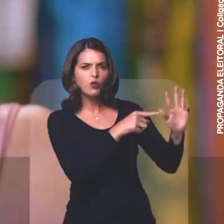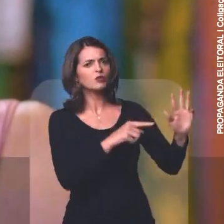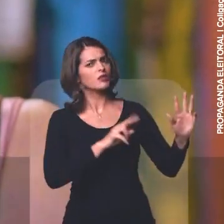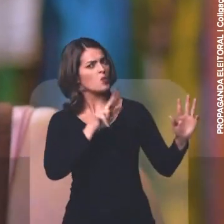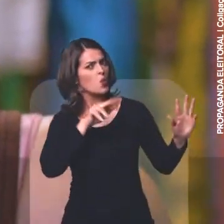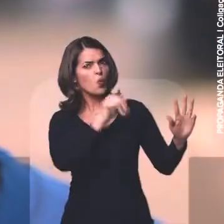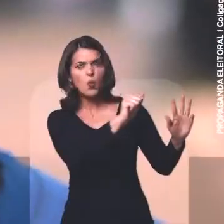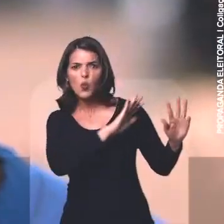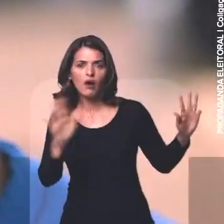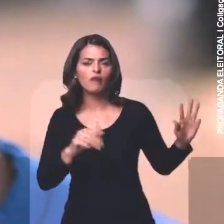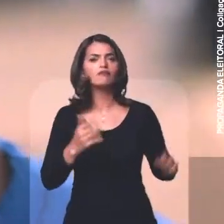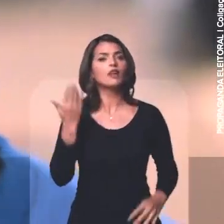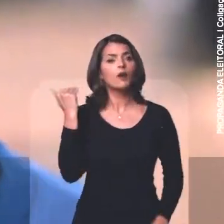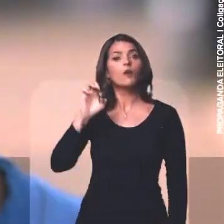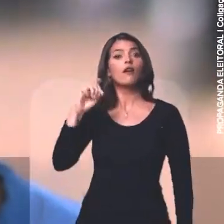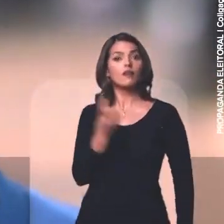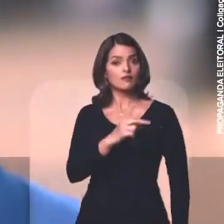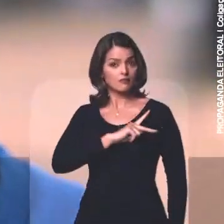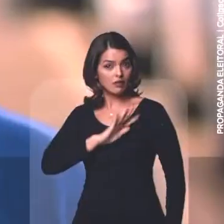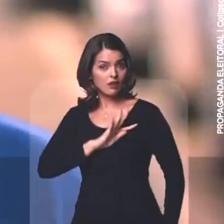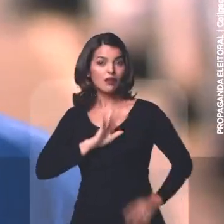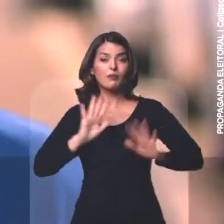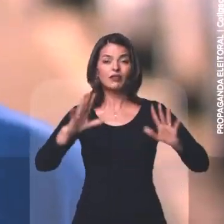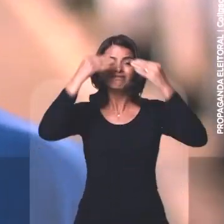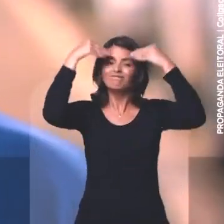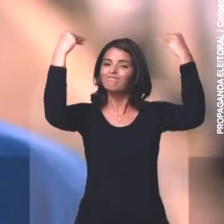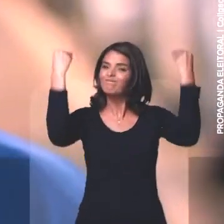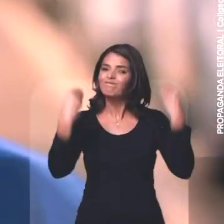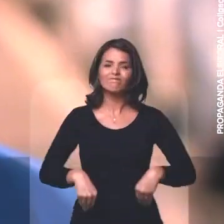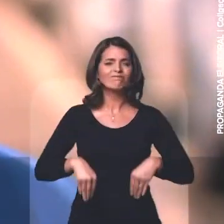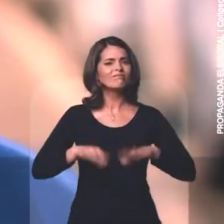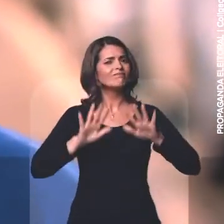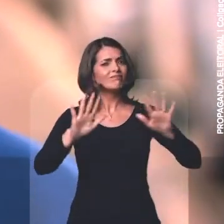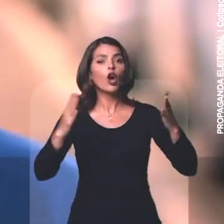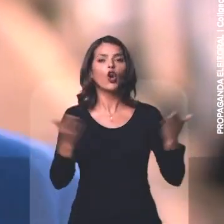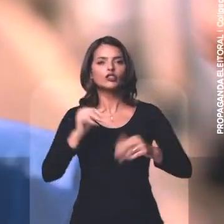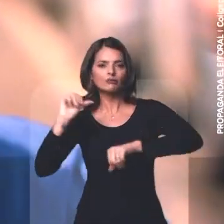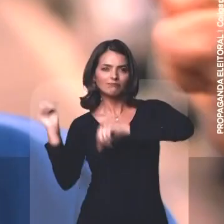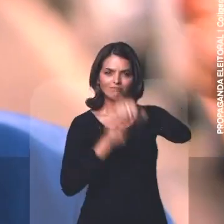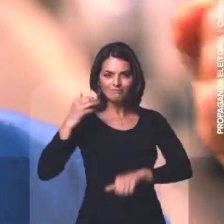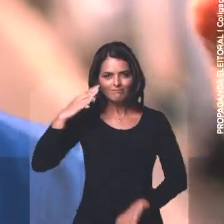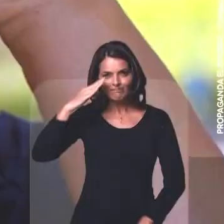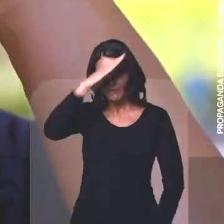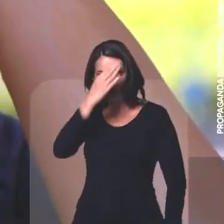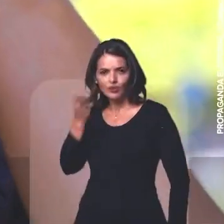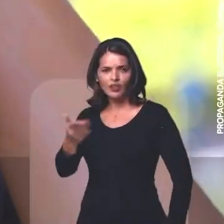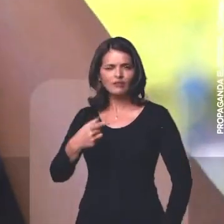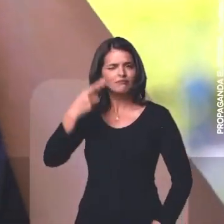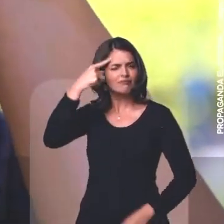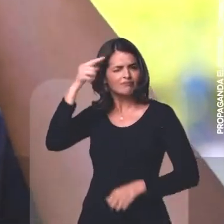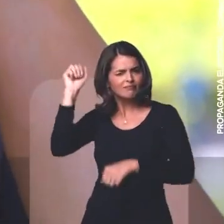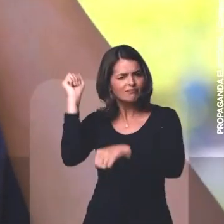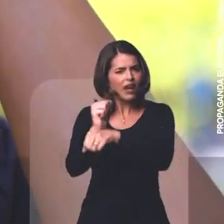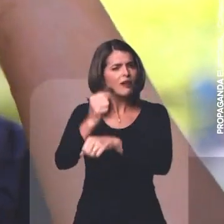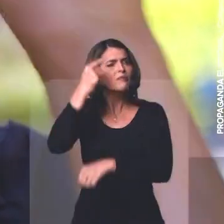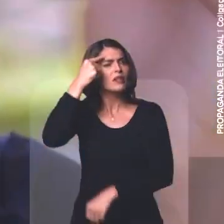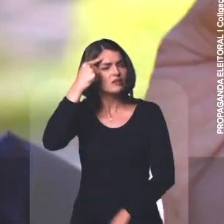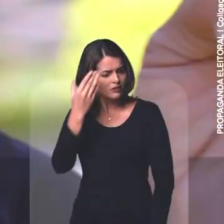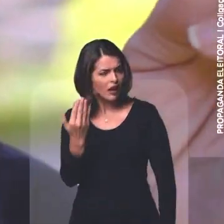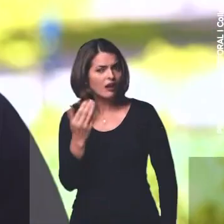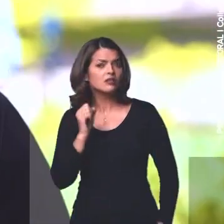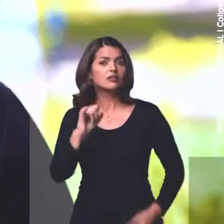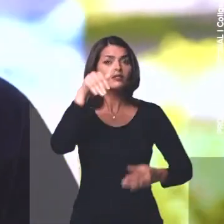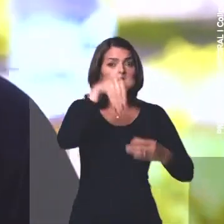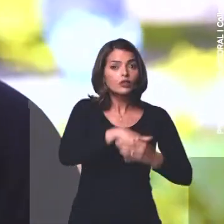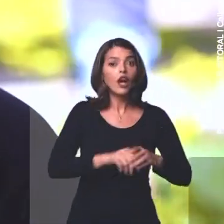não dê seu voto ao Lula. Eu votava no PT, mas me decepcionei e hoje sou Bolsonaro. Você pare pra você pensar um